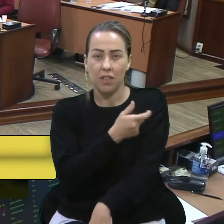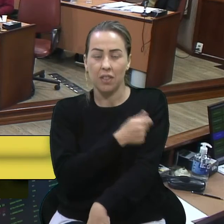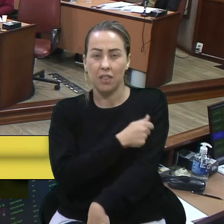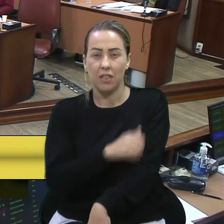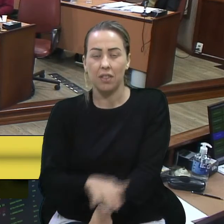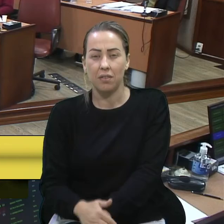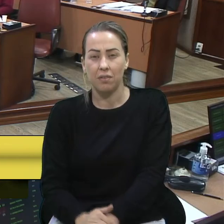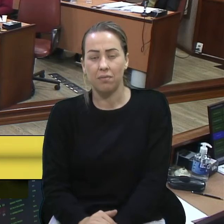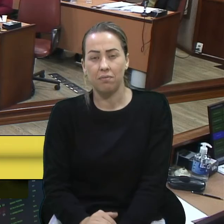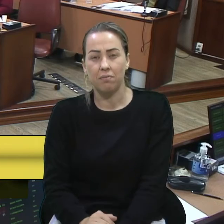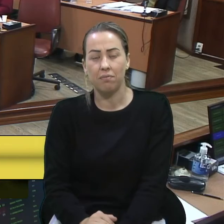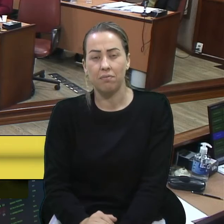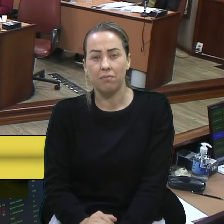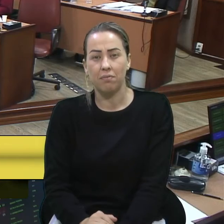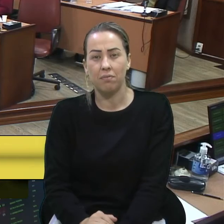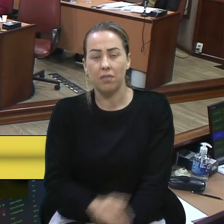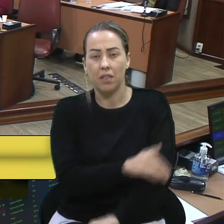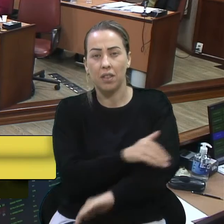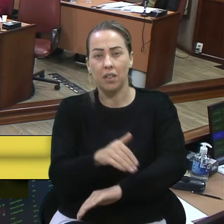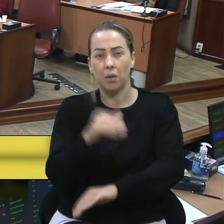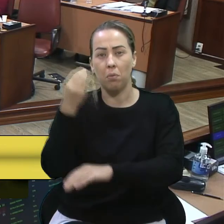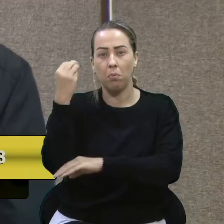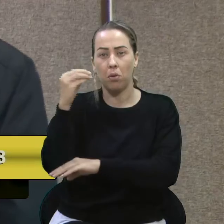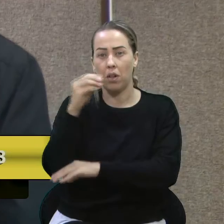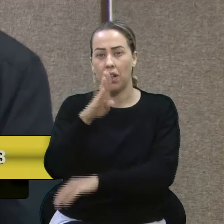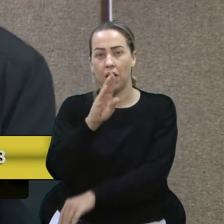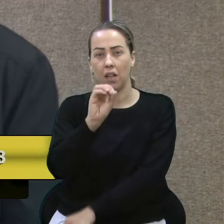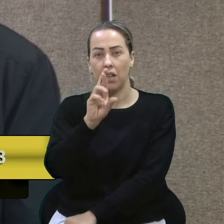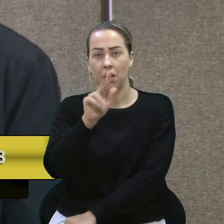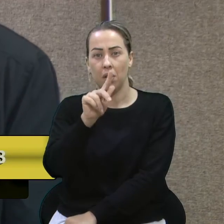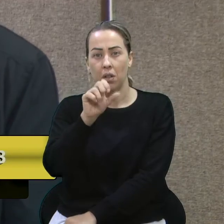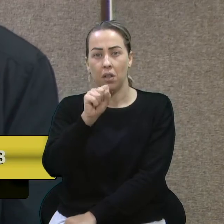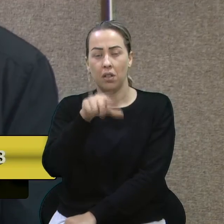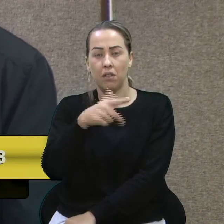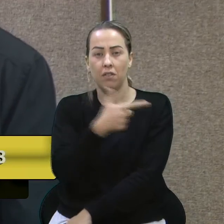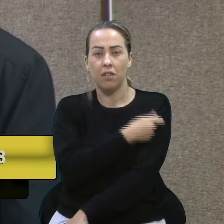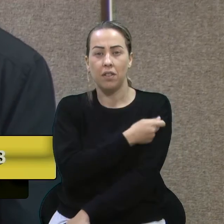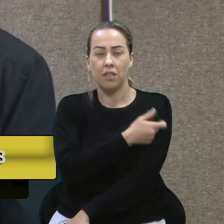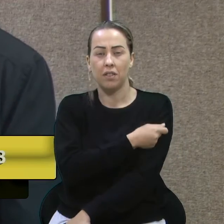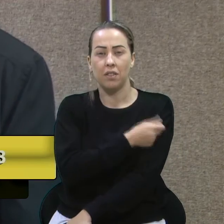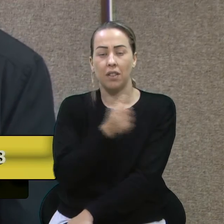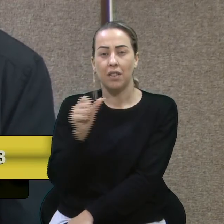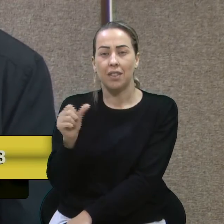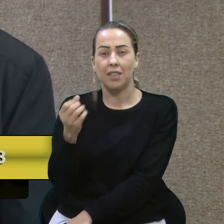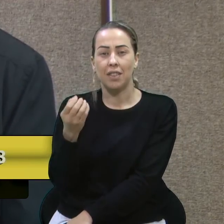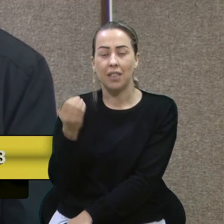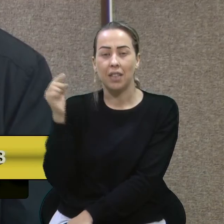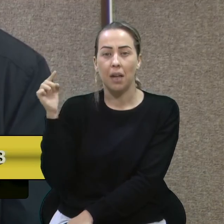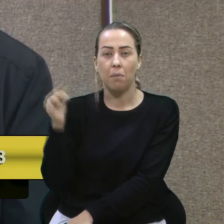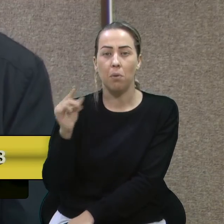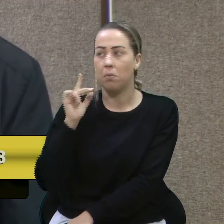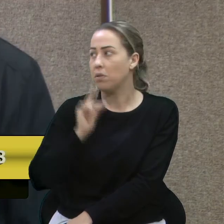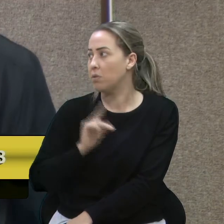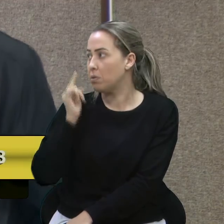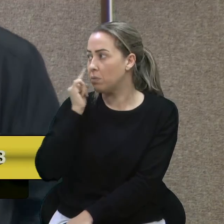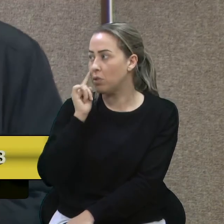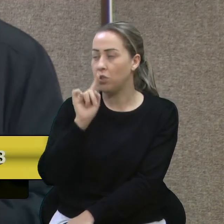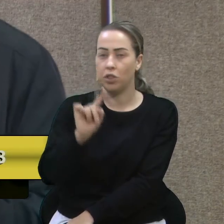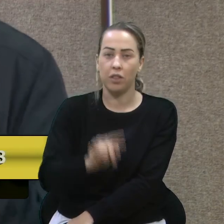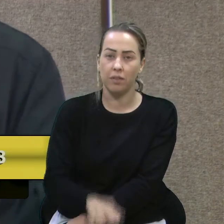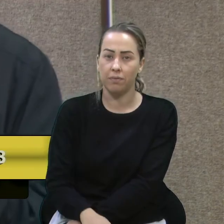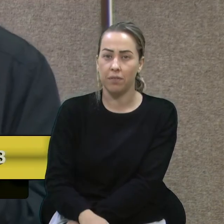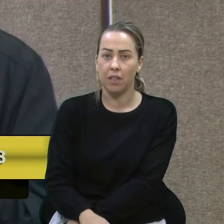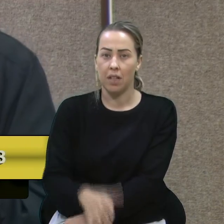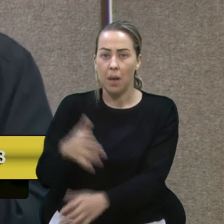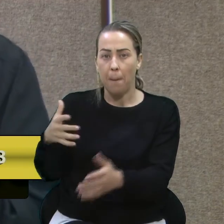na Bórdia de Medeiros, em Porto Alegre. Se vacinava 60 mil pessoas por dia. E aquela